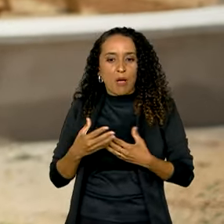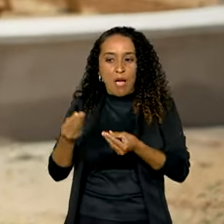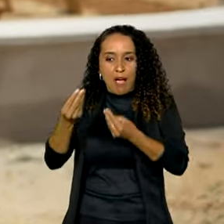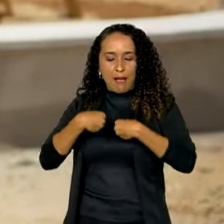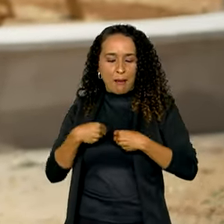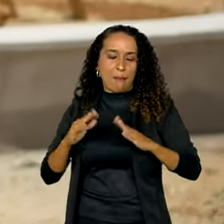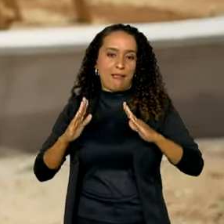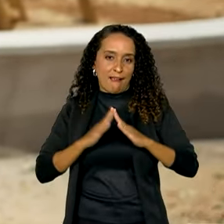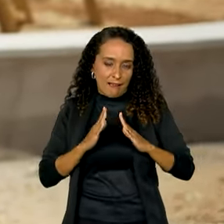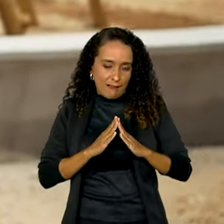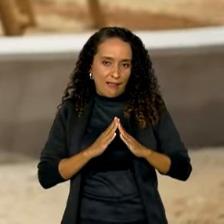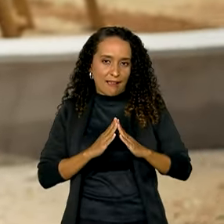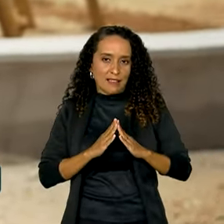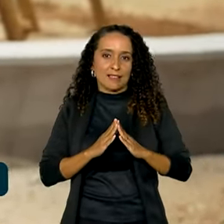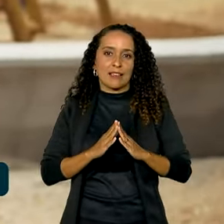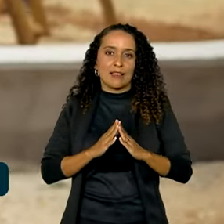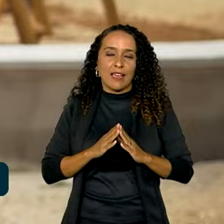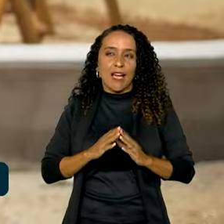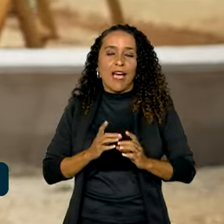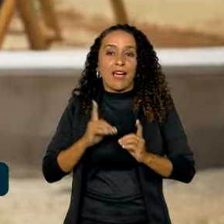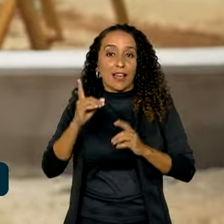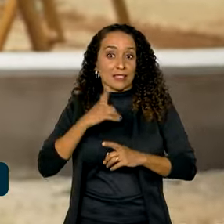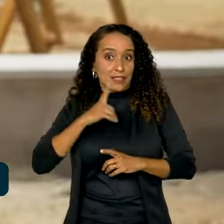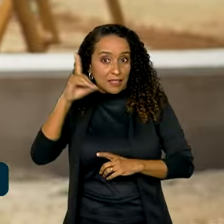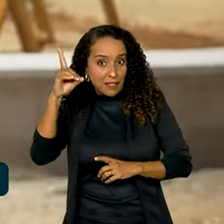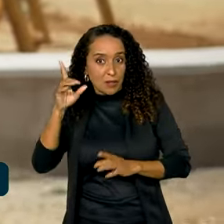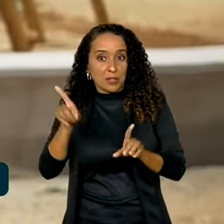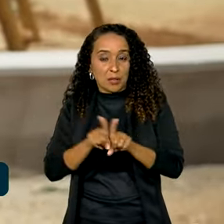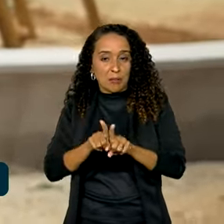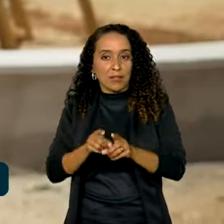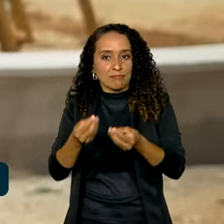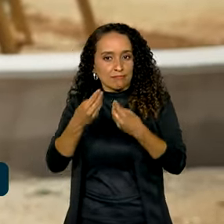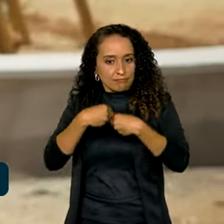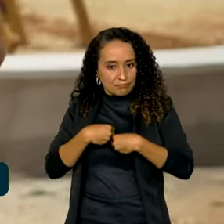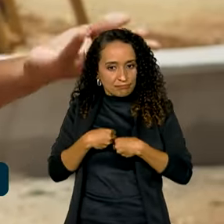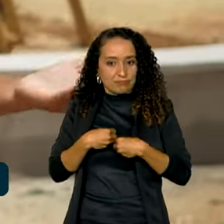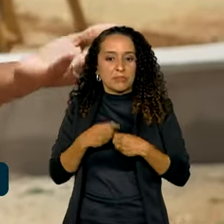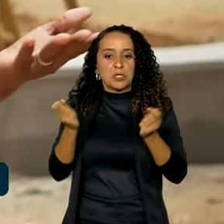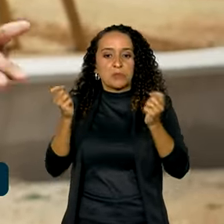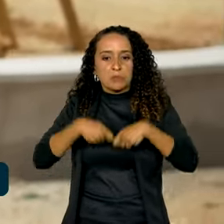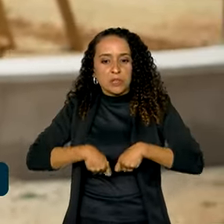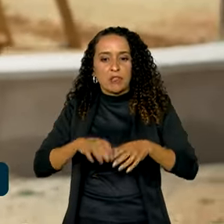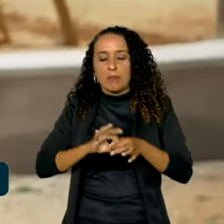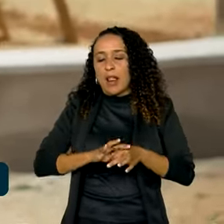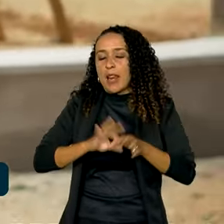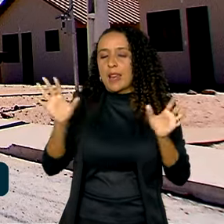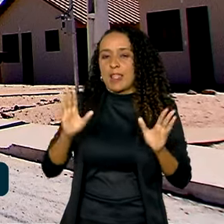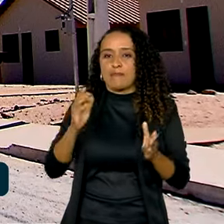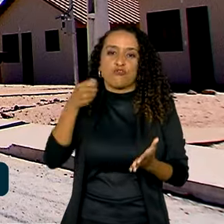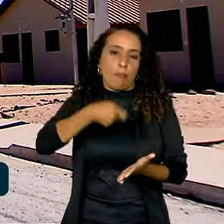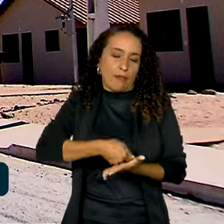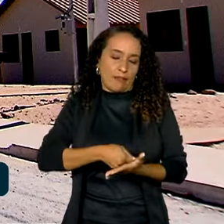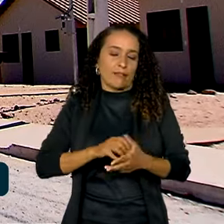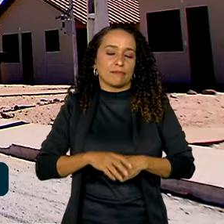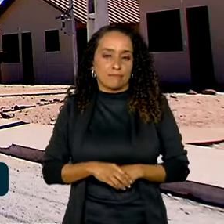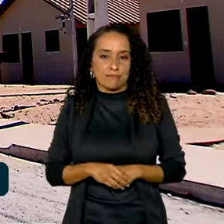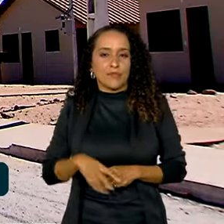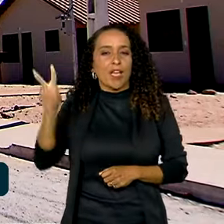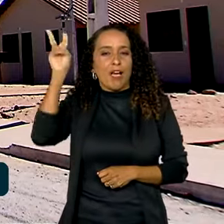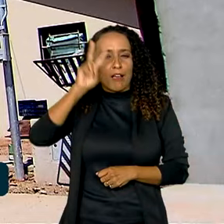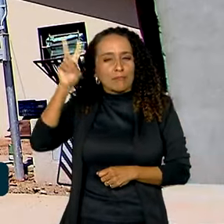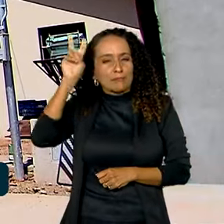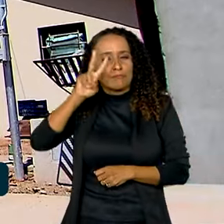própria, graças a Deus, agora ter o benefício dela e poder ser isenta dessa parcela. A história se